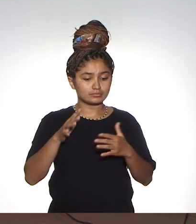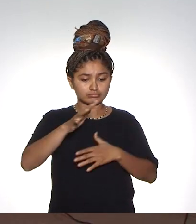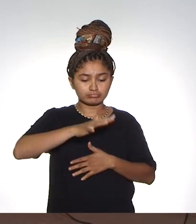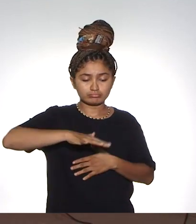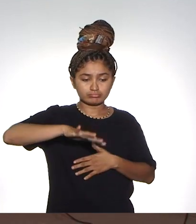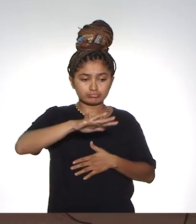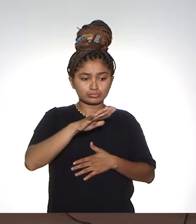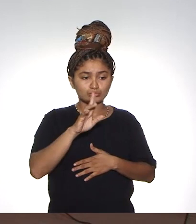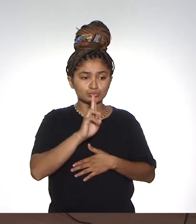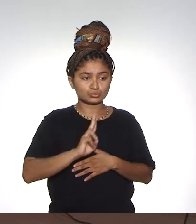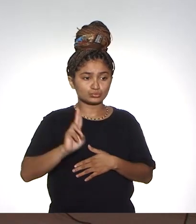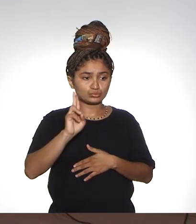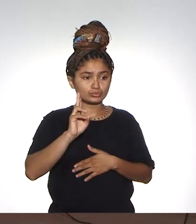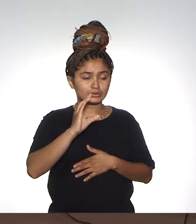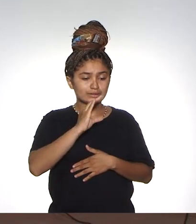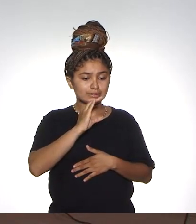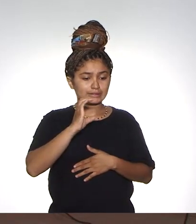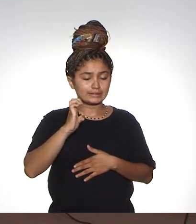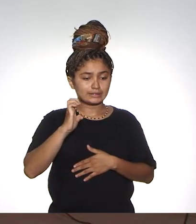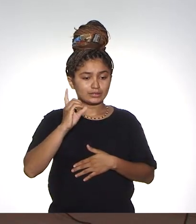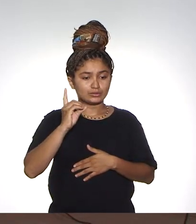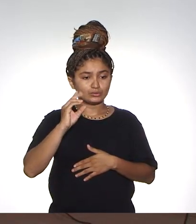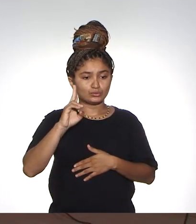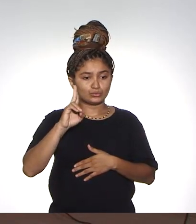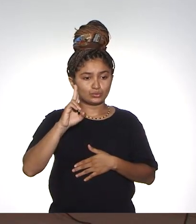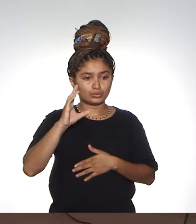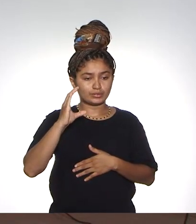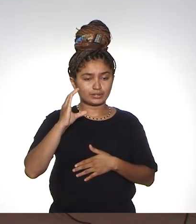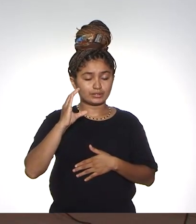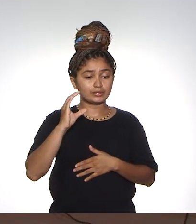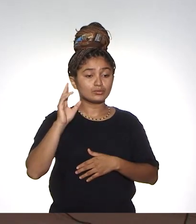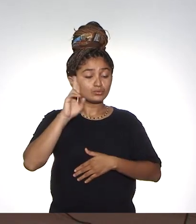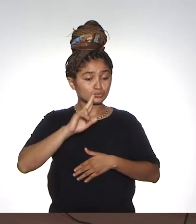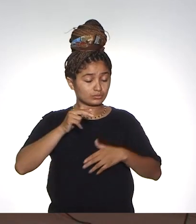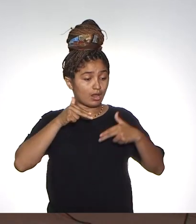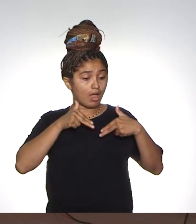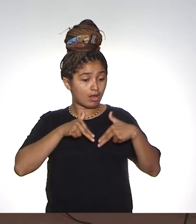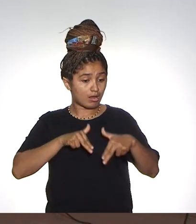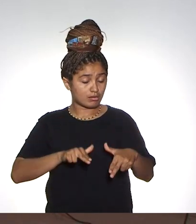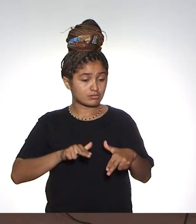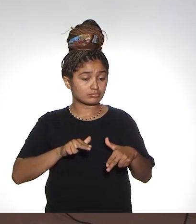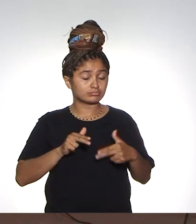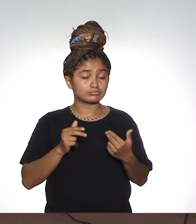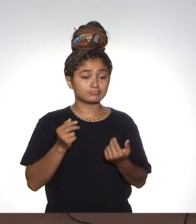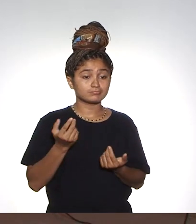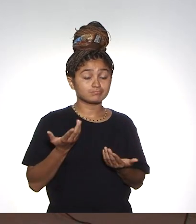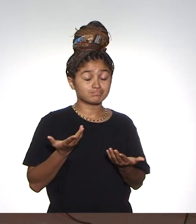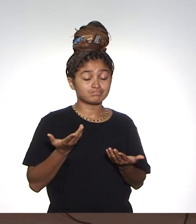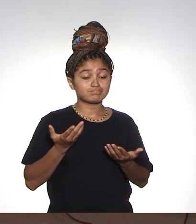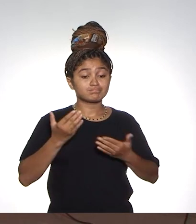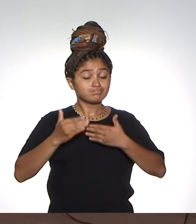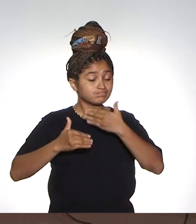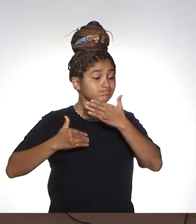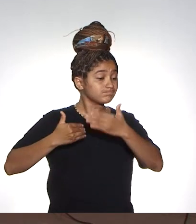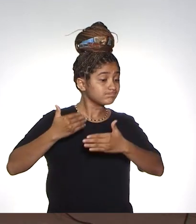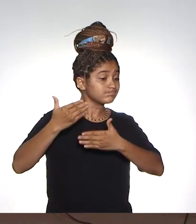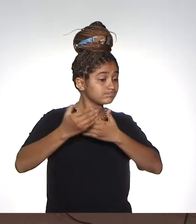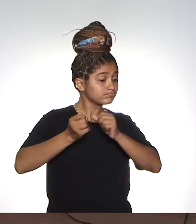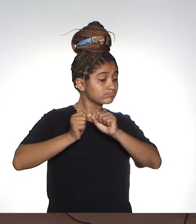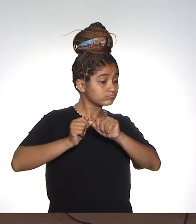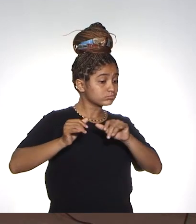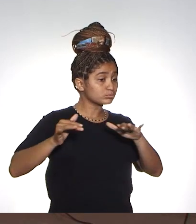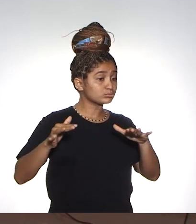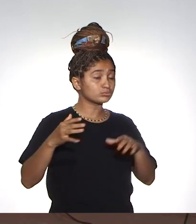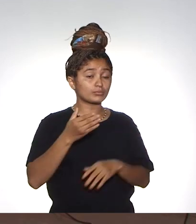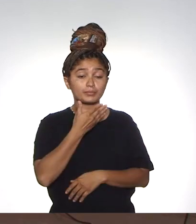o espaço que hoje está sendo utilizado pelo Seduc, passa a ser utilizado pela escola de aplicação. Então, também, no processo de